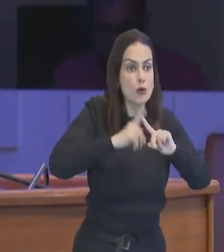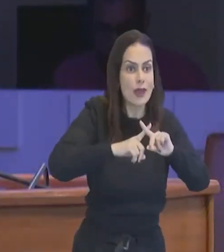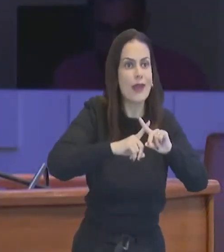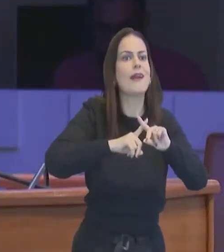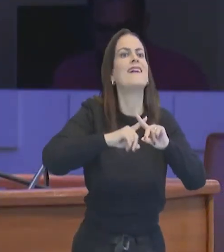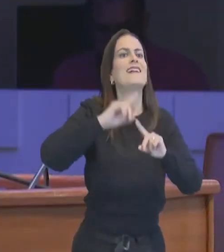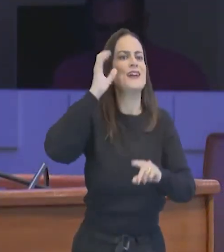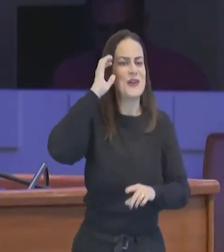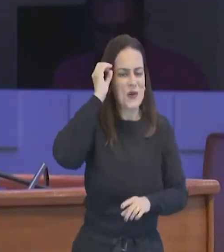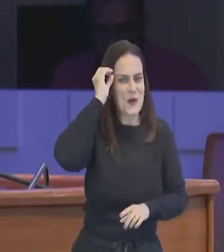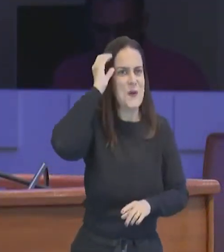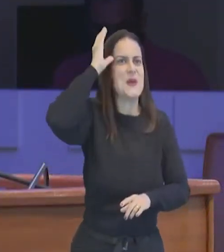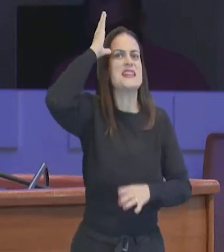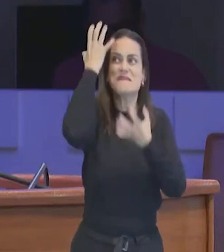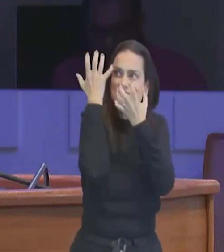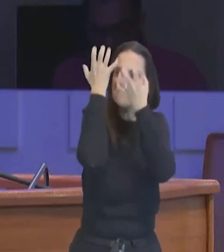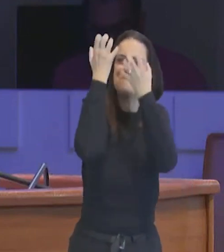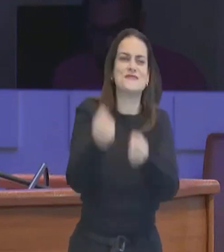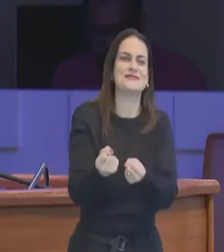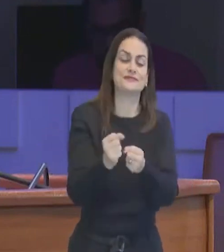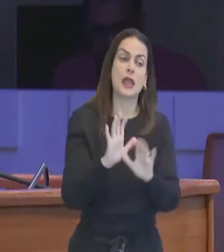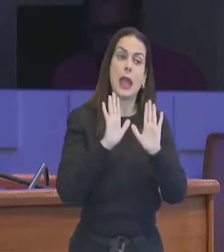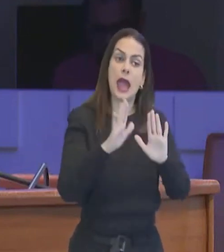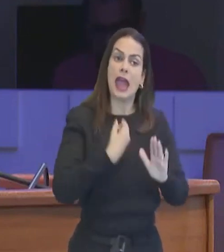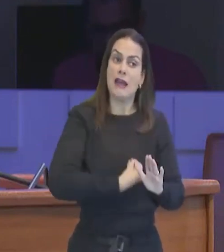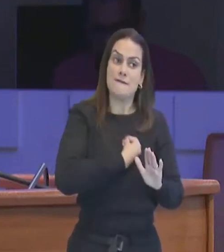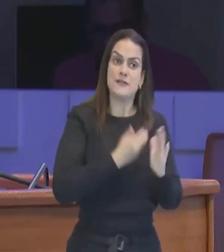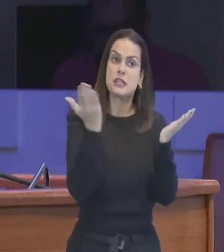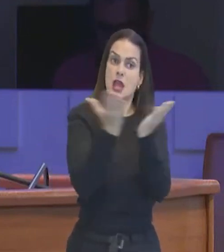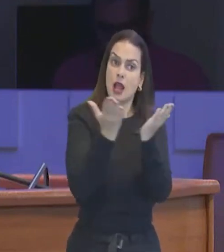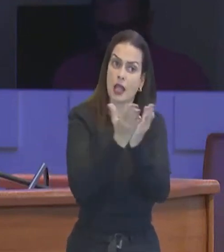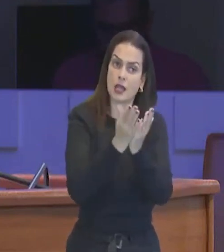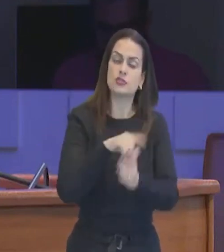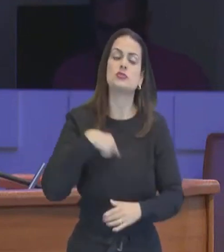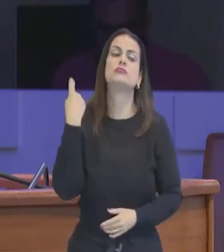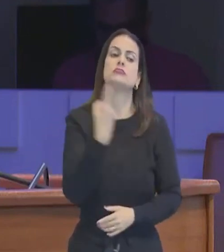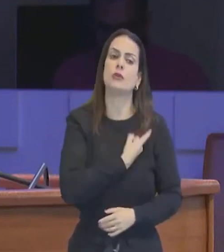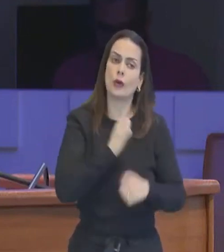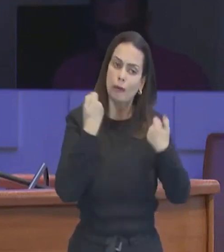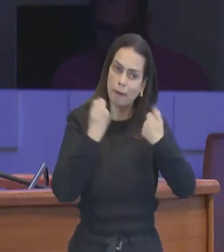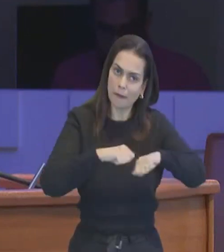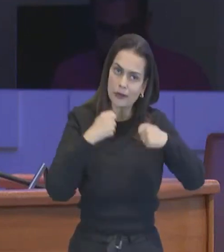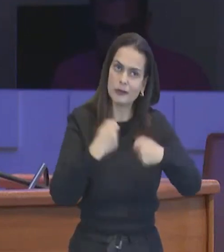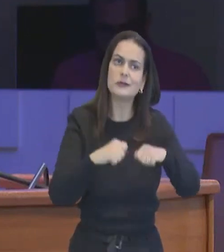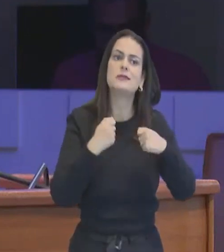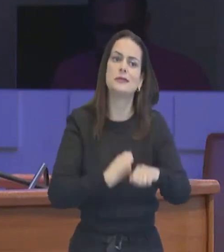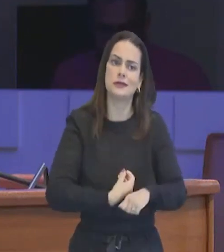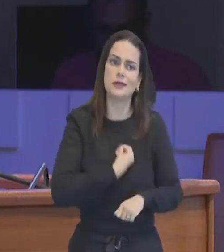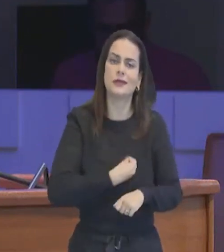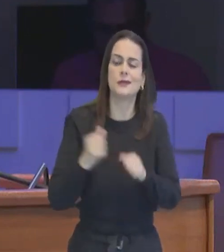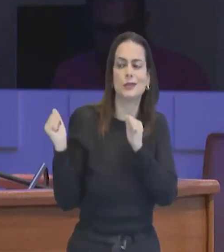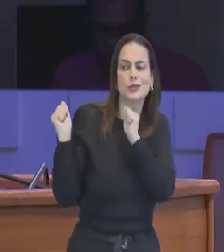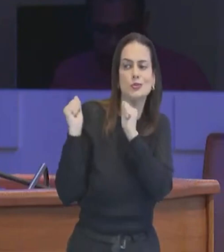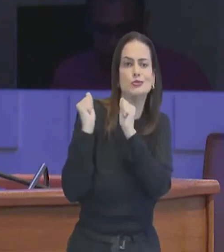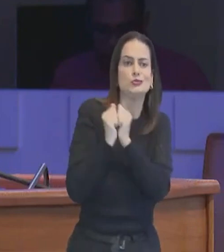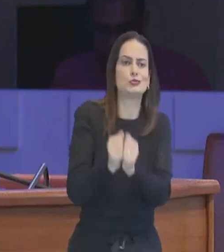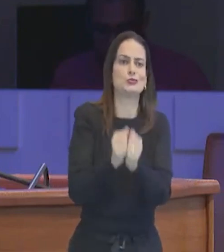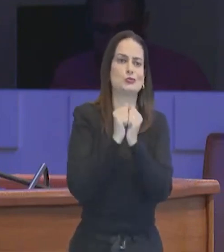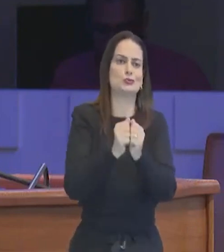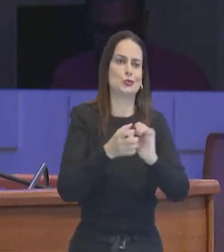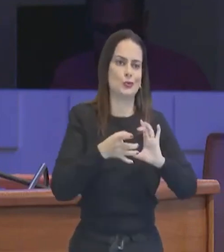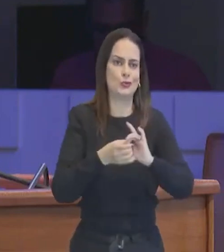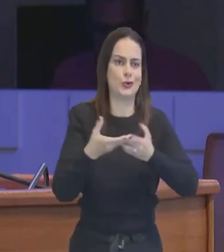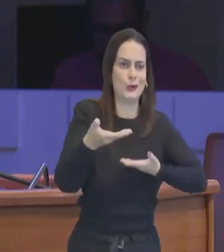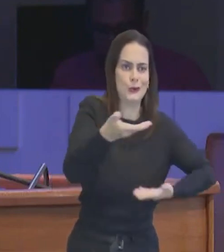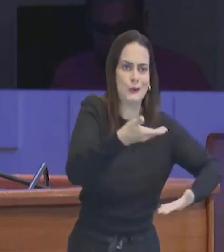caminhar. Na vida cristã, nós precisamos a caminhar, mas nós precisamos aprender a caminhar uns